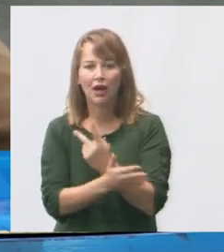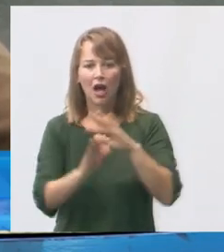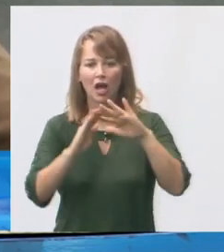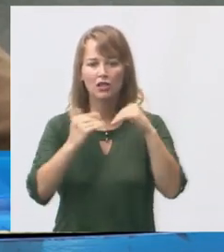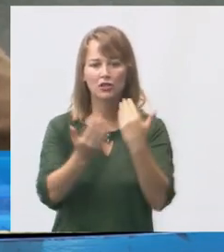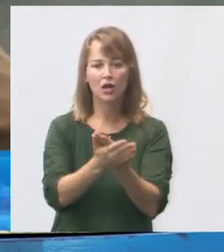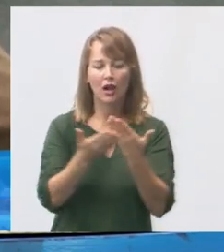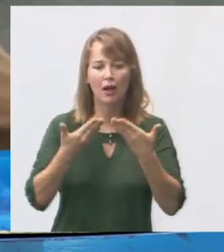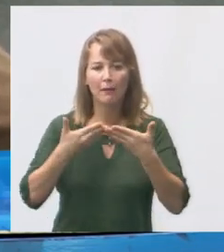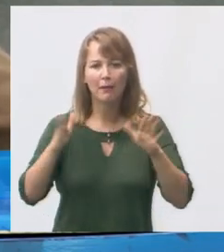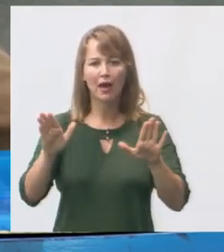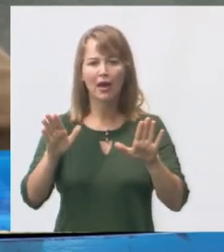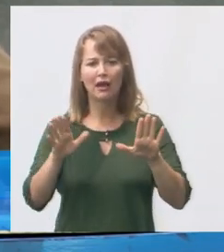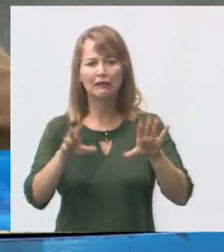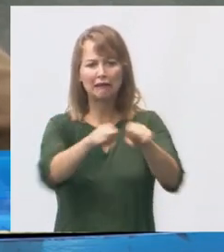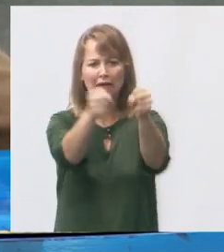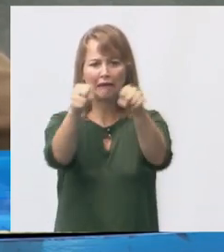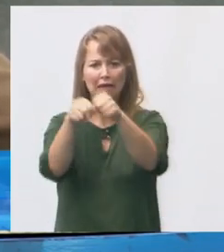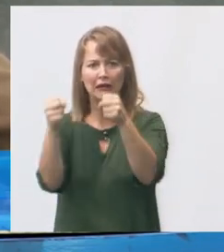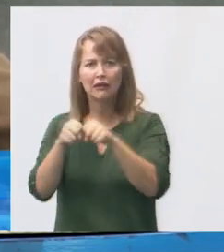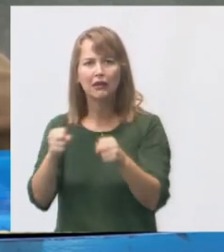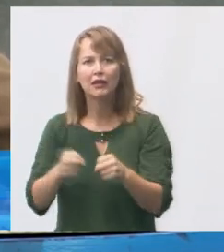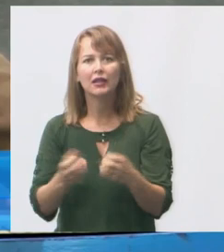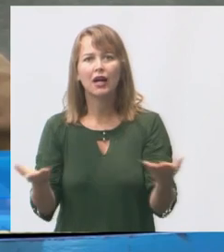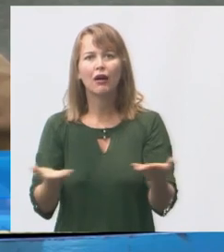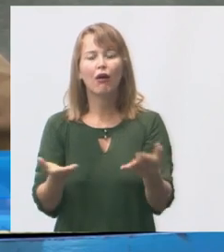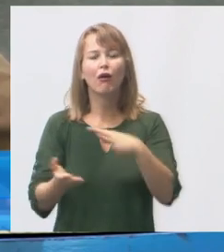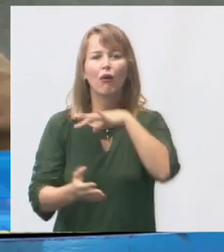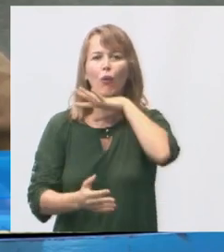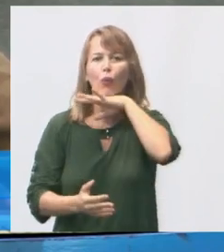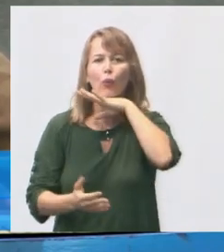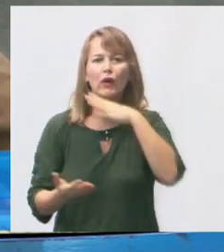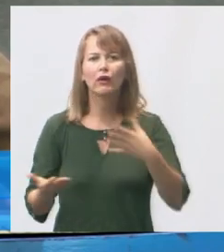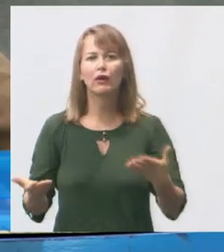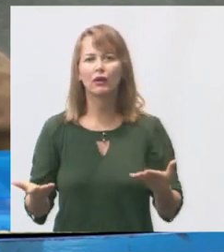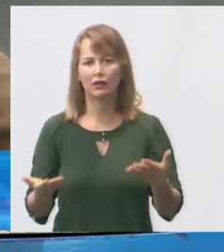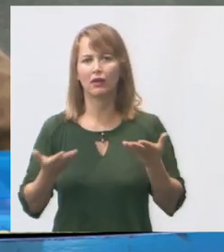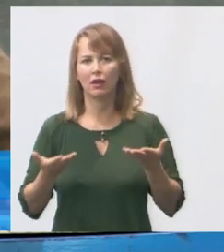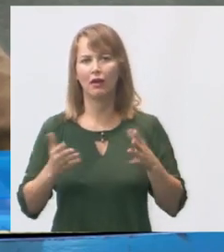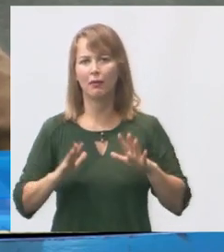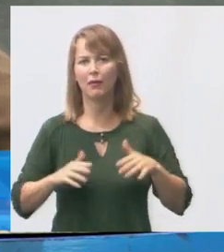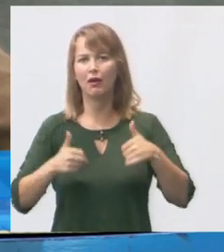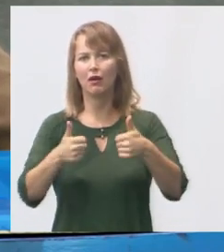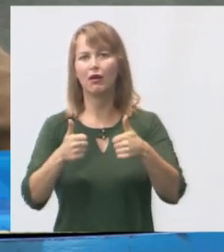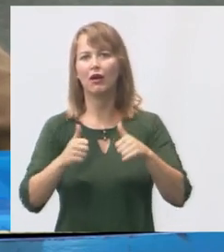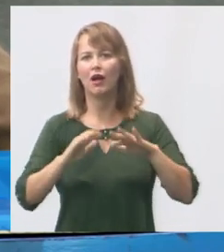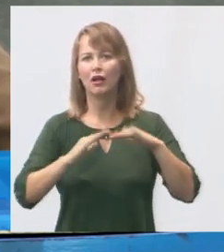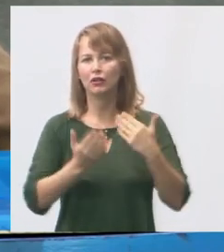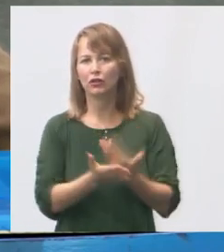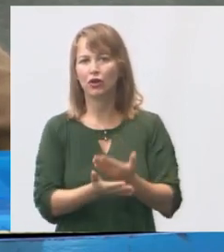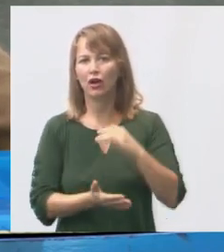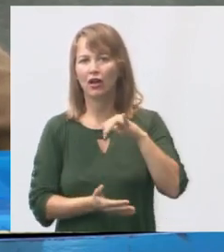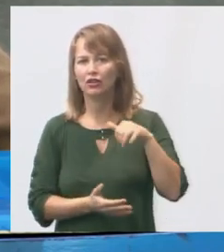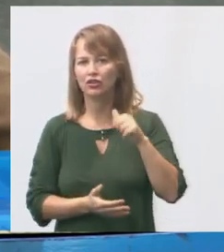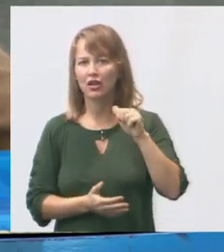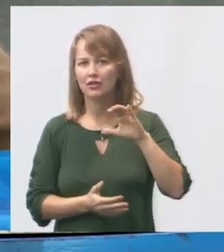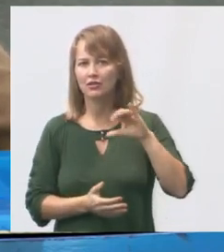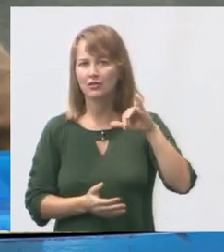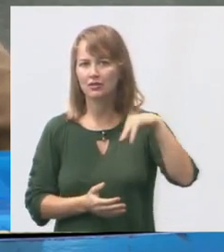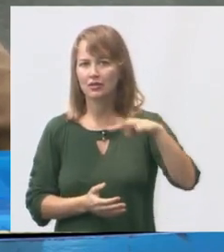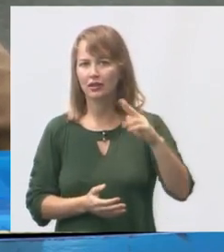e nós chegamos nessa situação ruim. Queremos melhorar. A escola Irmã Jacinta, a Irmã Jacinta,